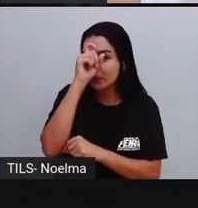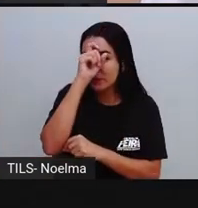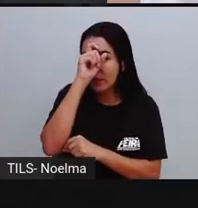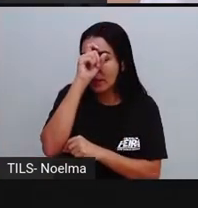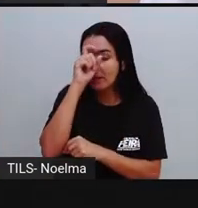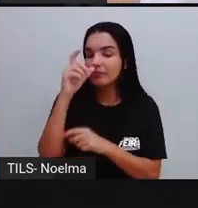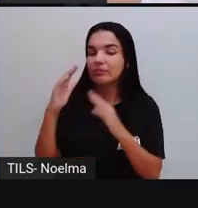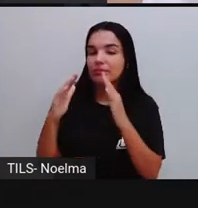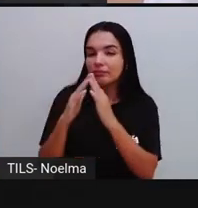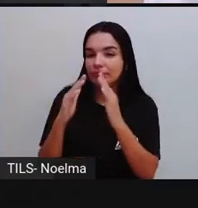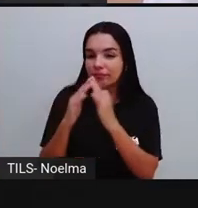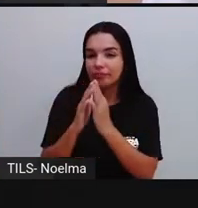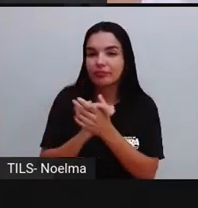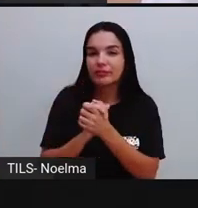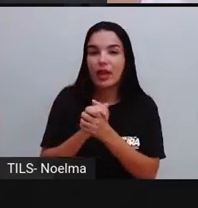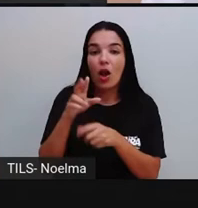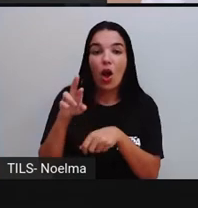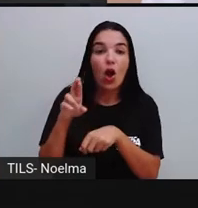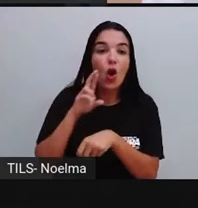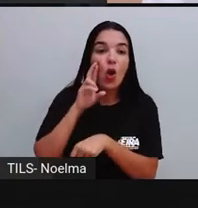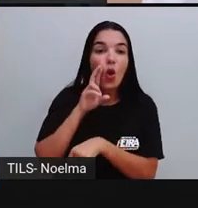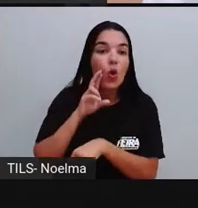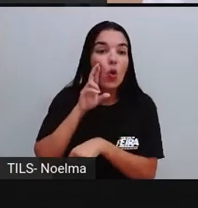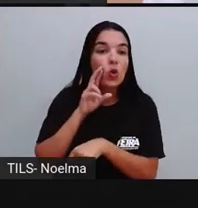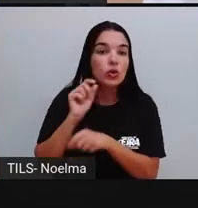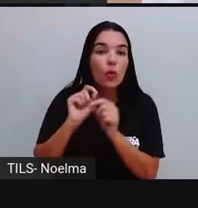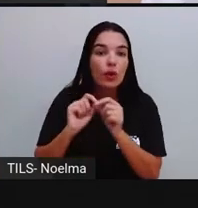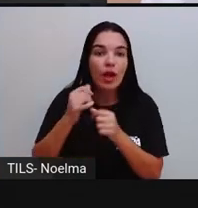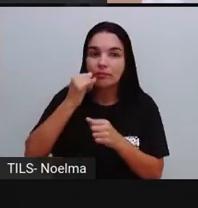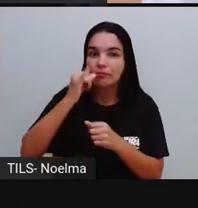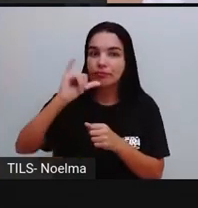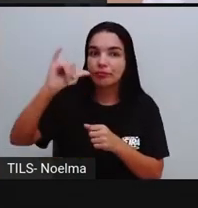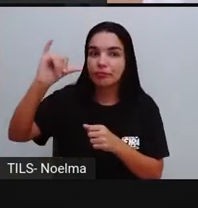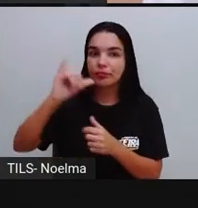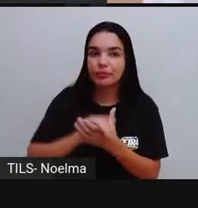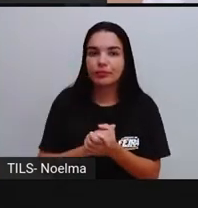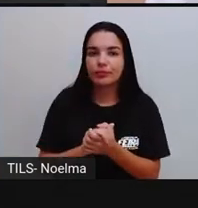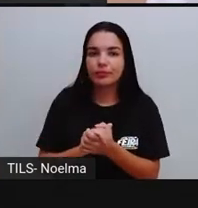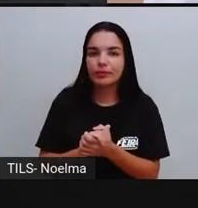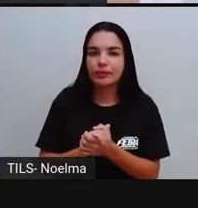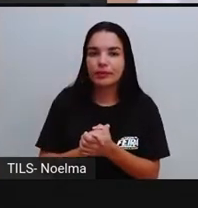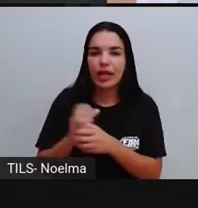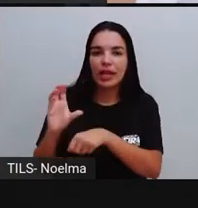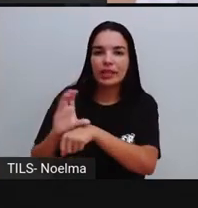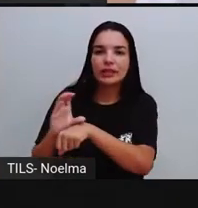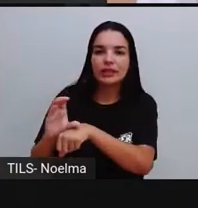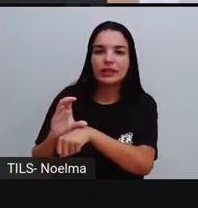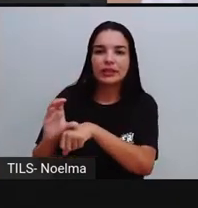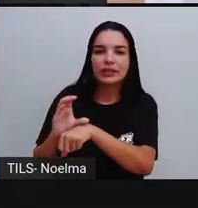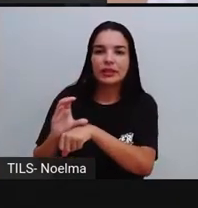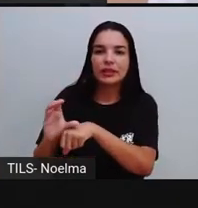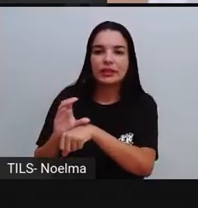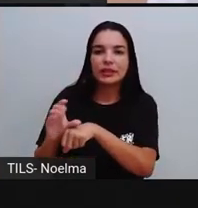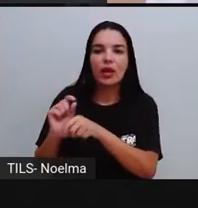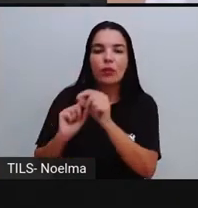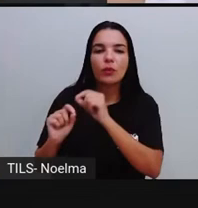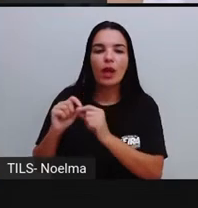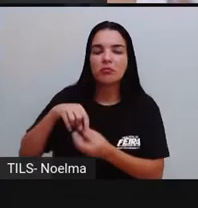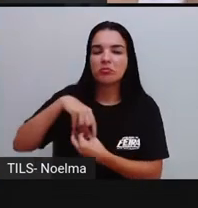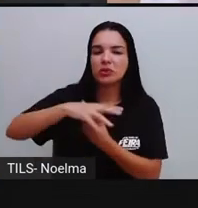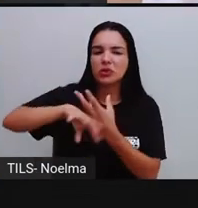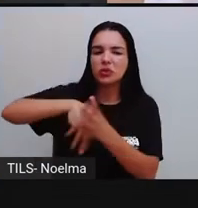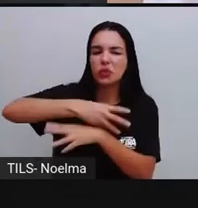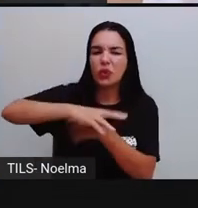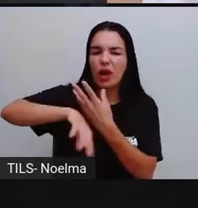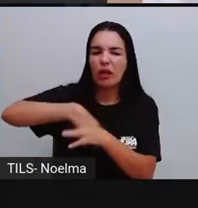lixo ambulatorial, o roxo, que é de radioativo, e o cinza, que é de lixo, ó, não reciclável ou